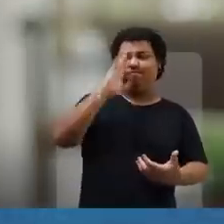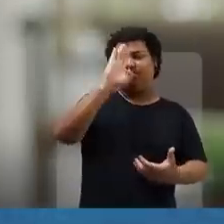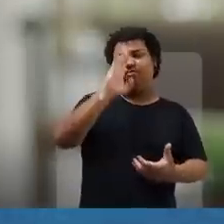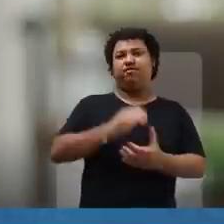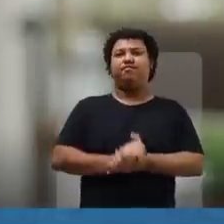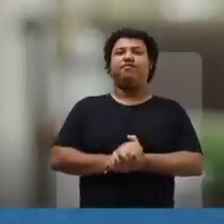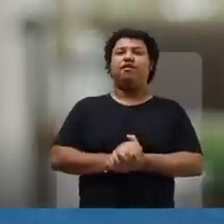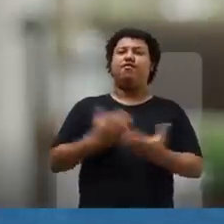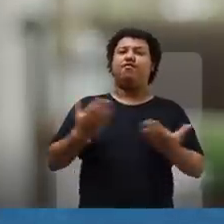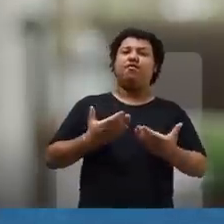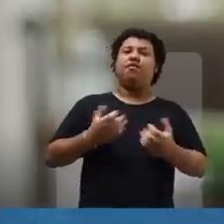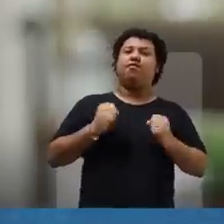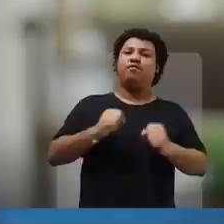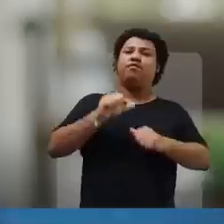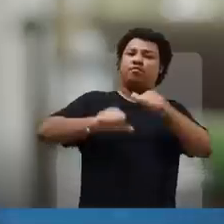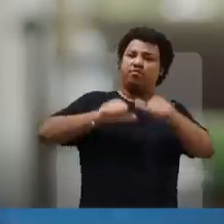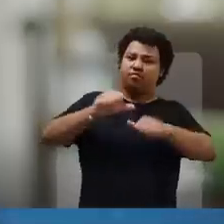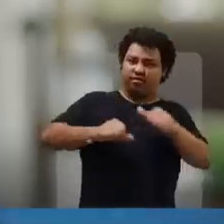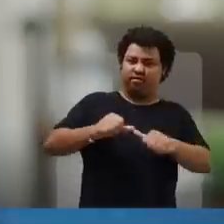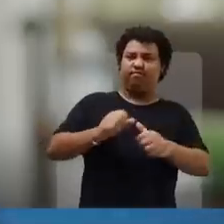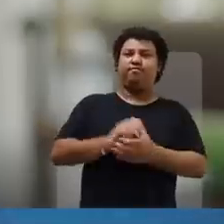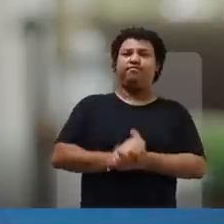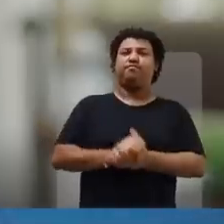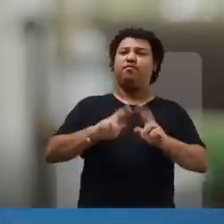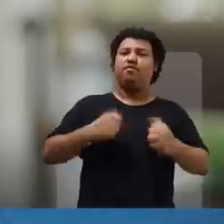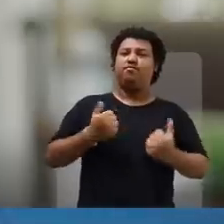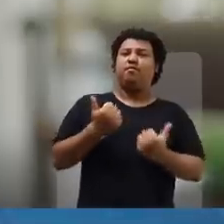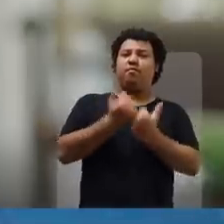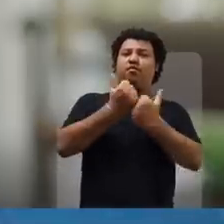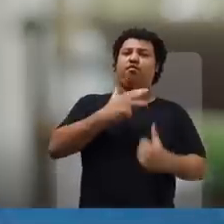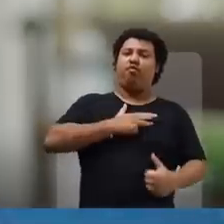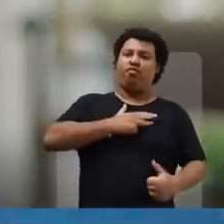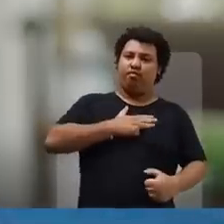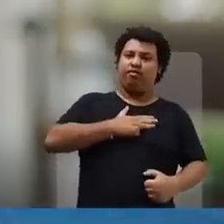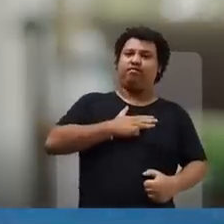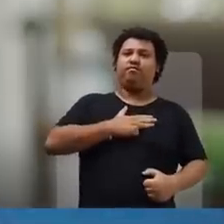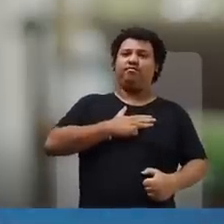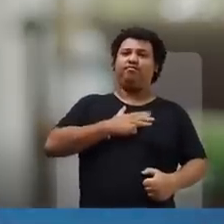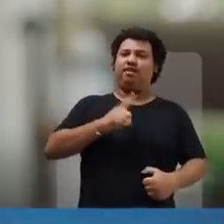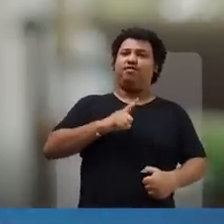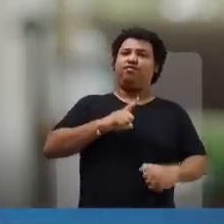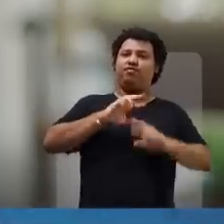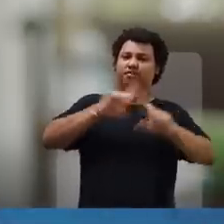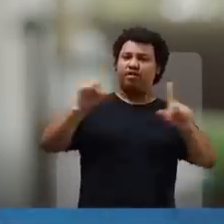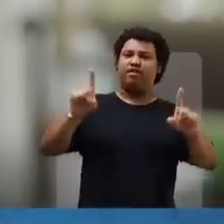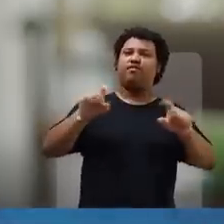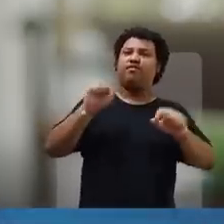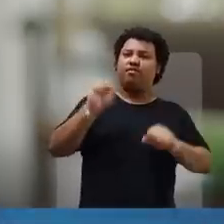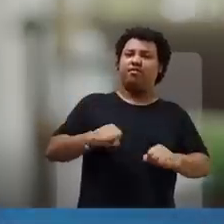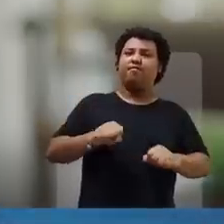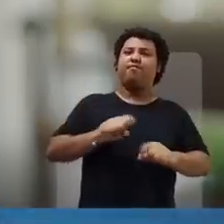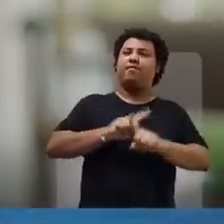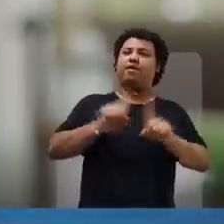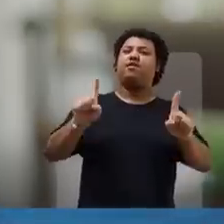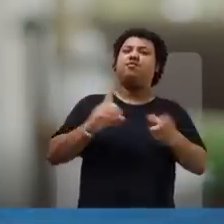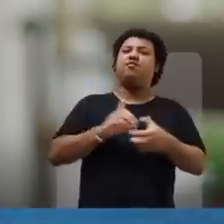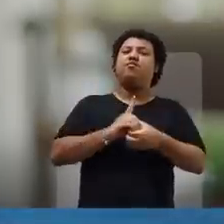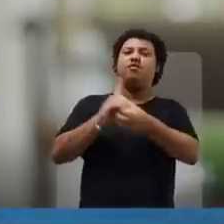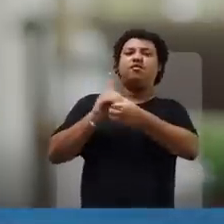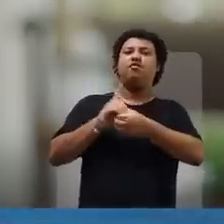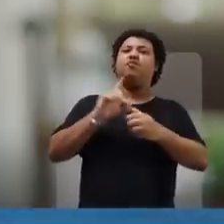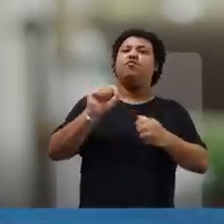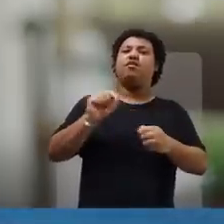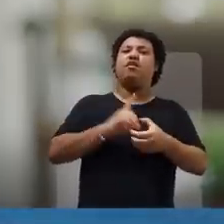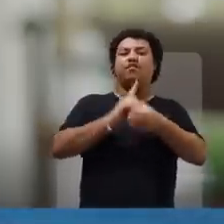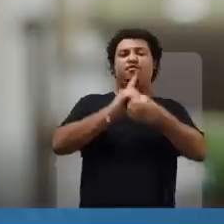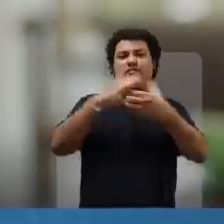aguenta mais Bolsonaro. Agora podemos mudar. Por isso, estou com Lula. Apesar das diferenças, o que nos une é